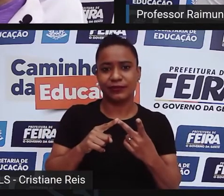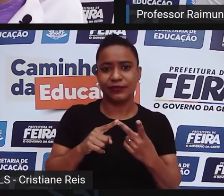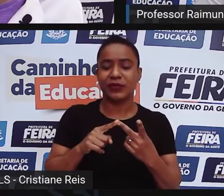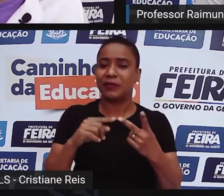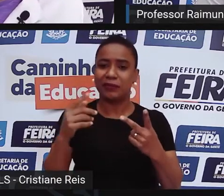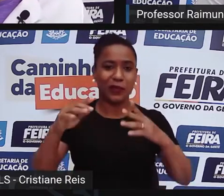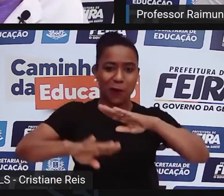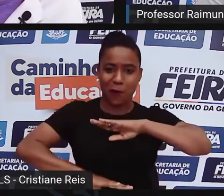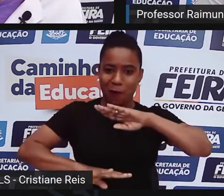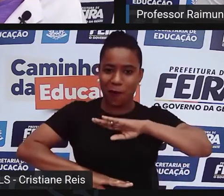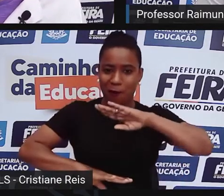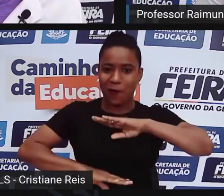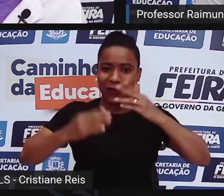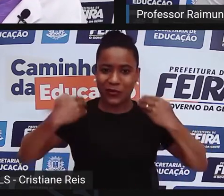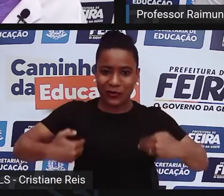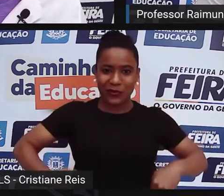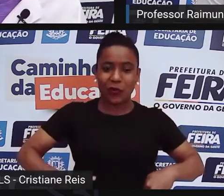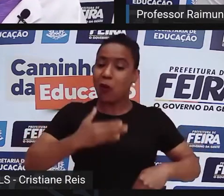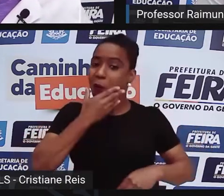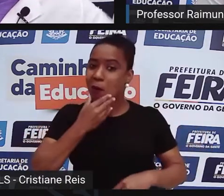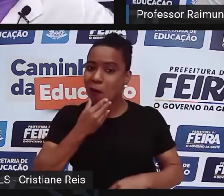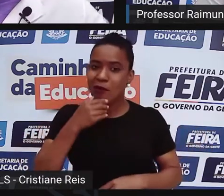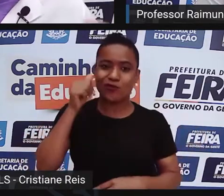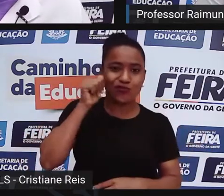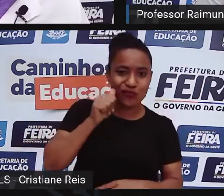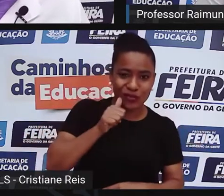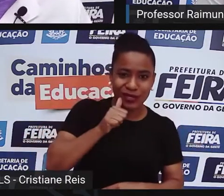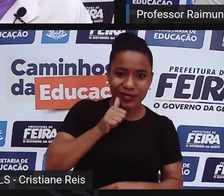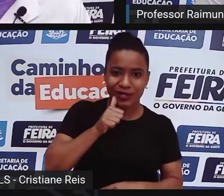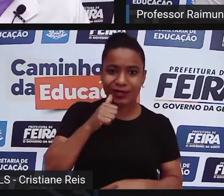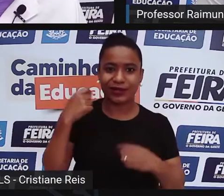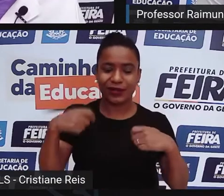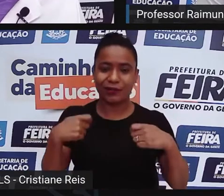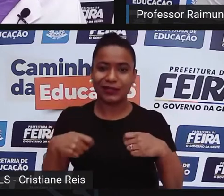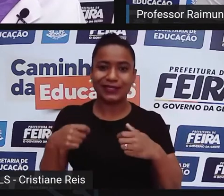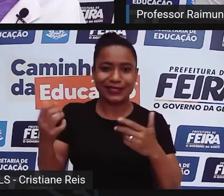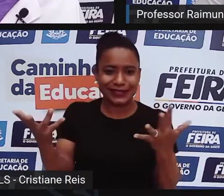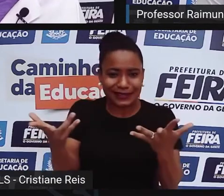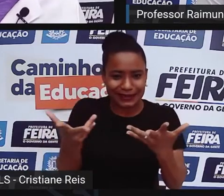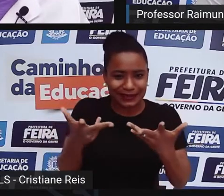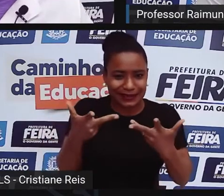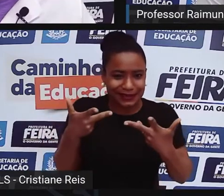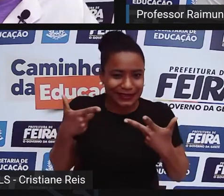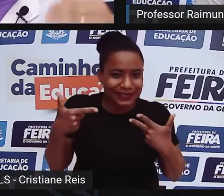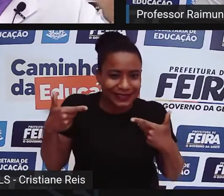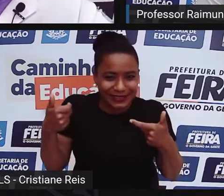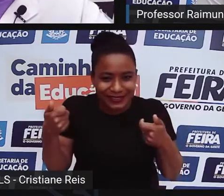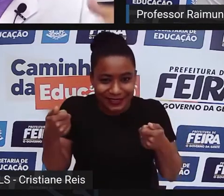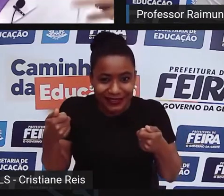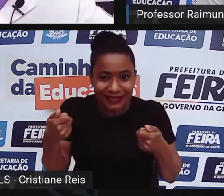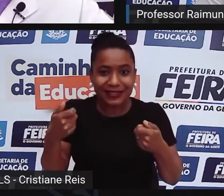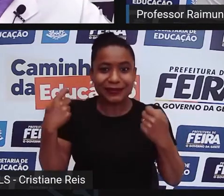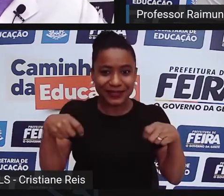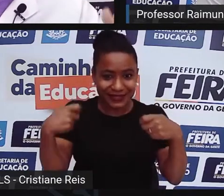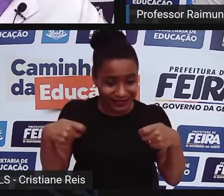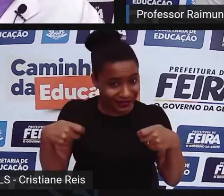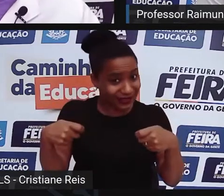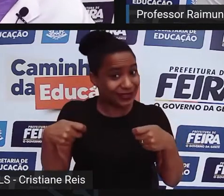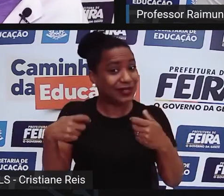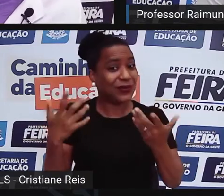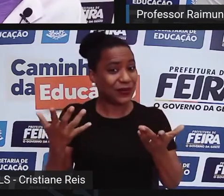cintura, sexo, tem que ter a tal da ginga antes de começar ou isso vai sendo